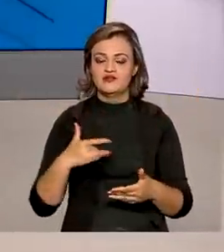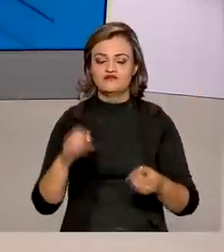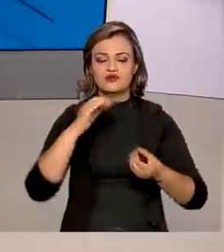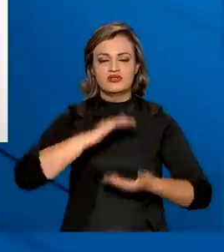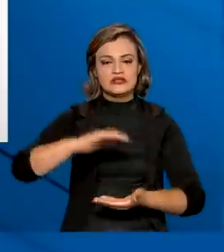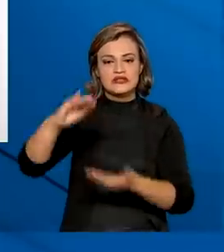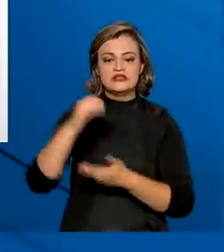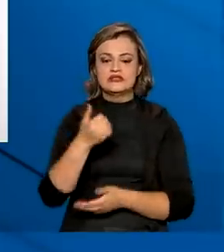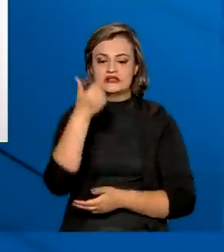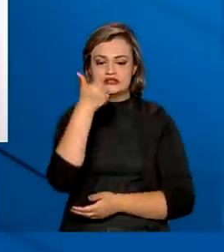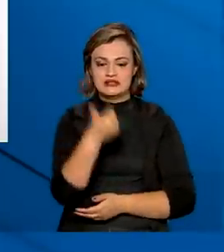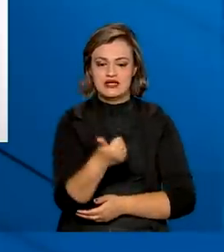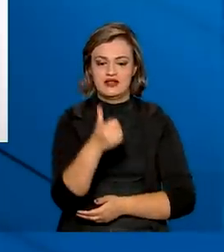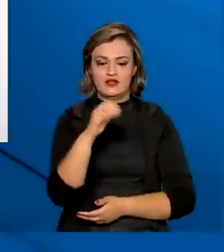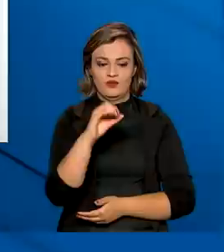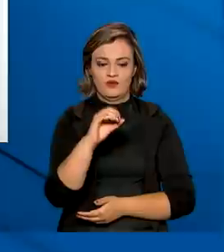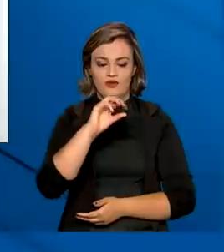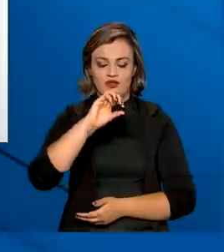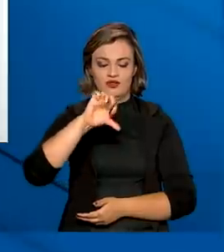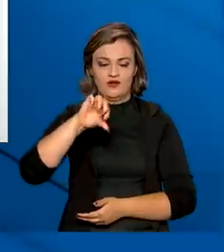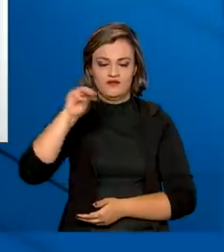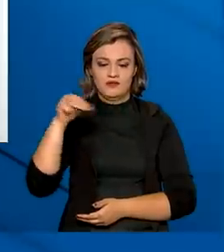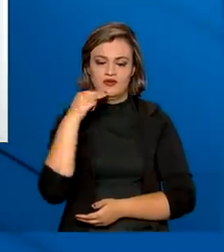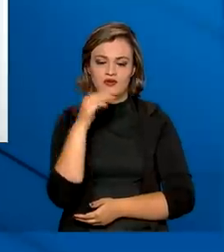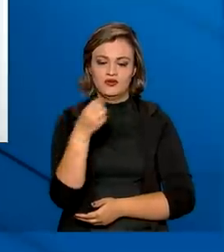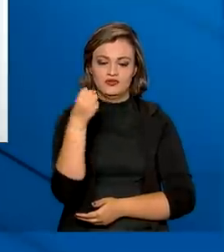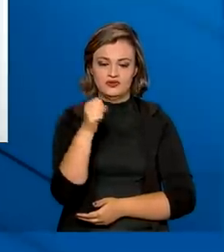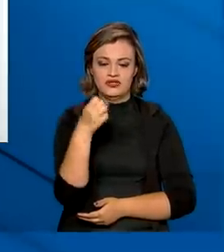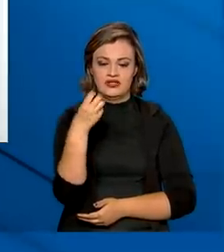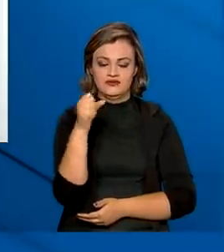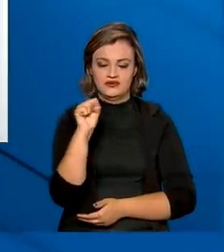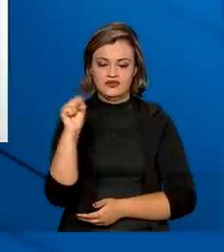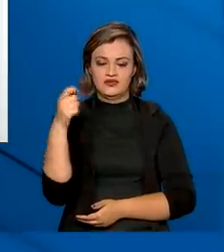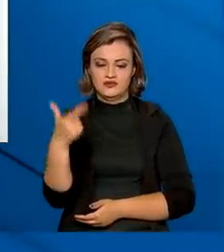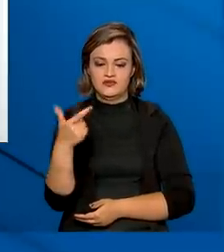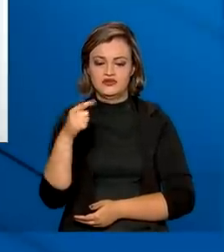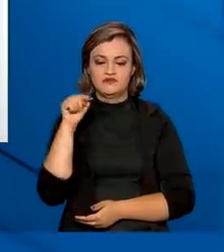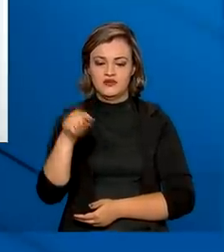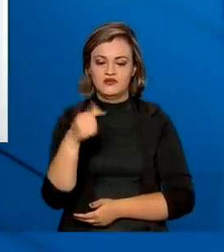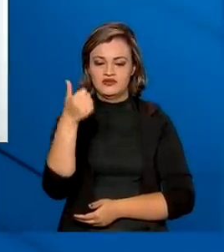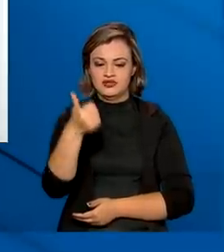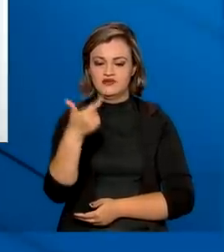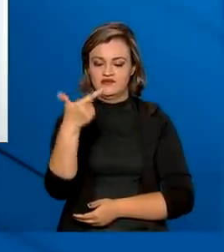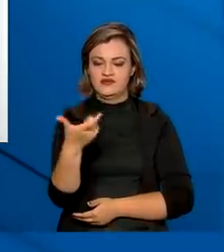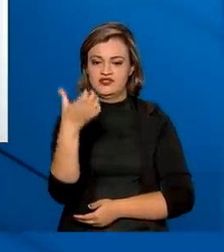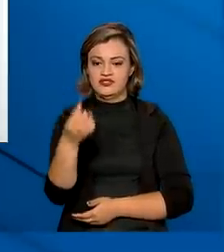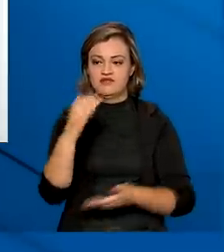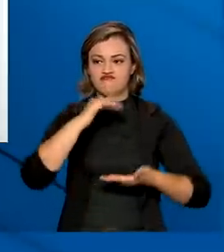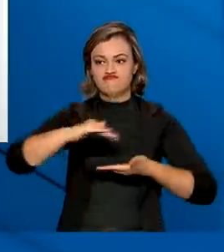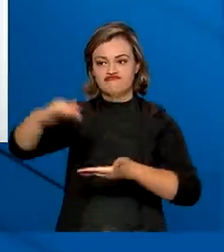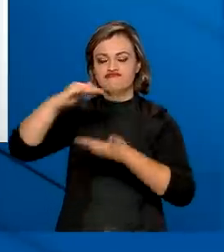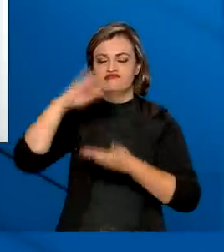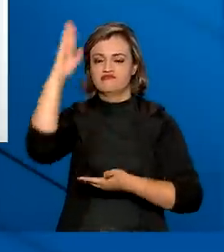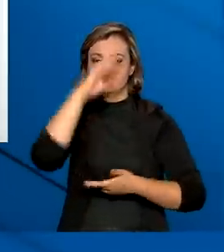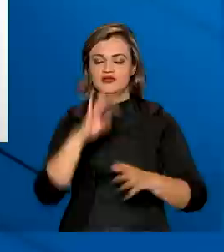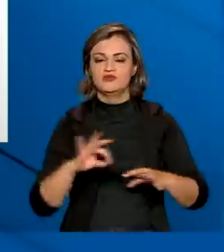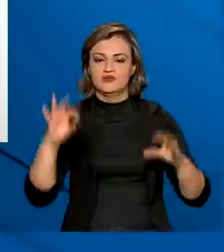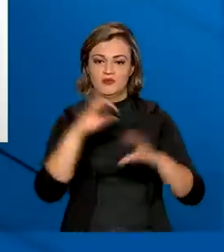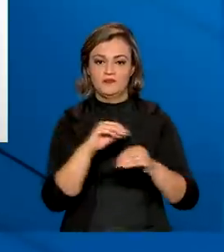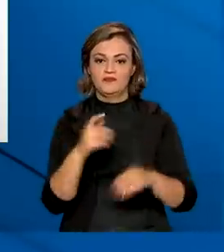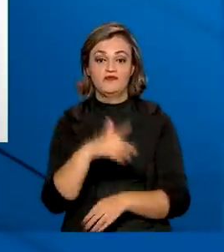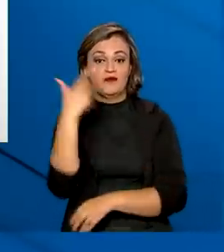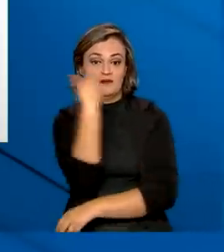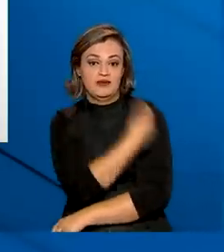distribuiu 109 milhões 882 mil 126 doses para todo o Brasil. Foram